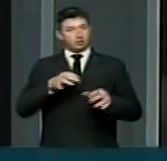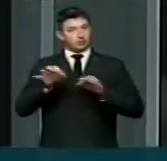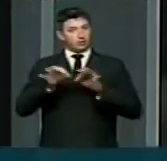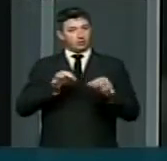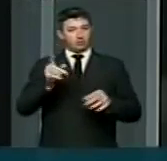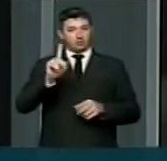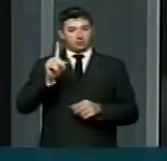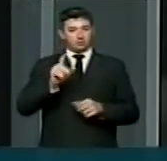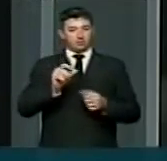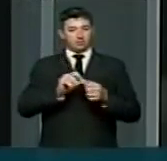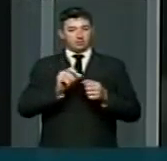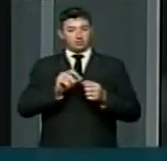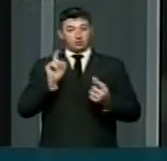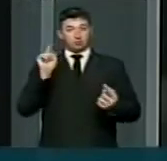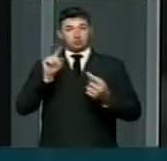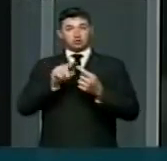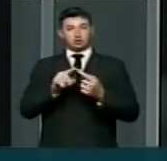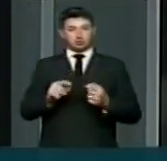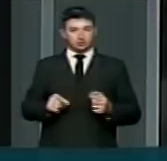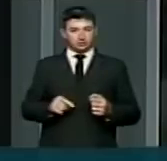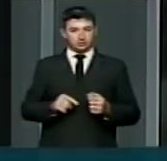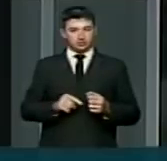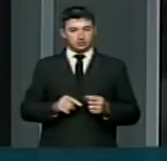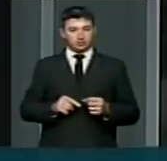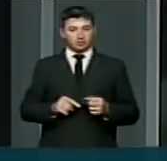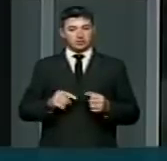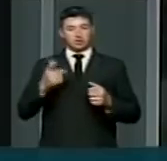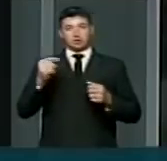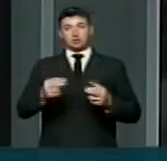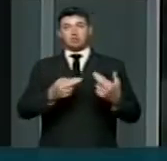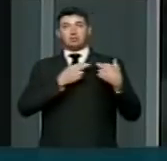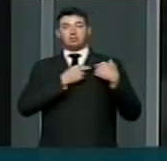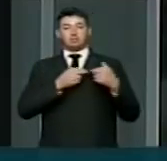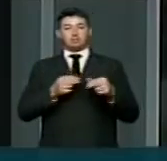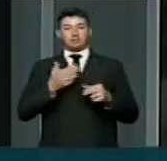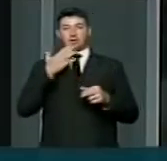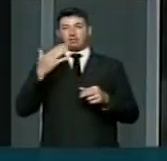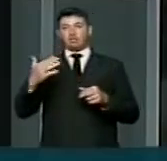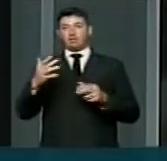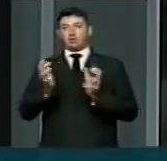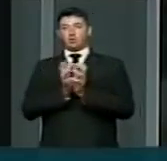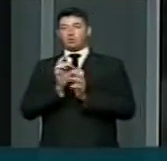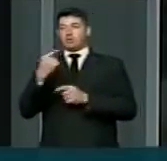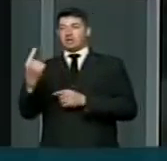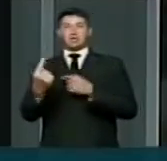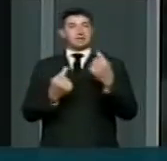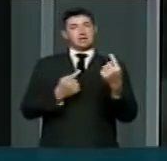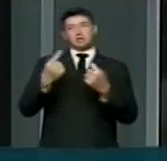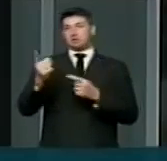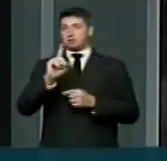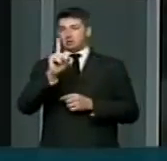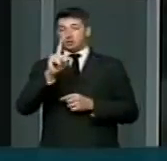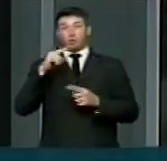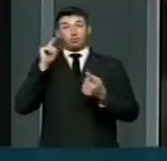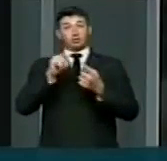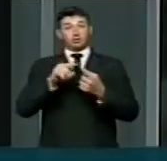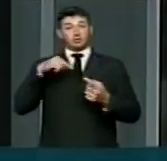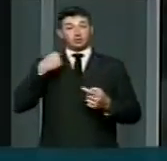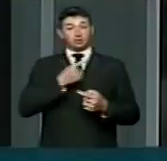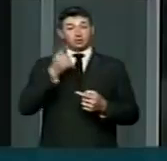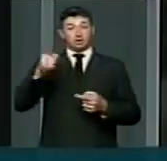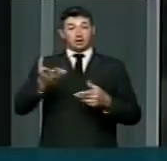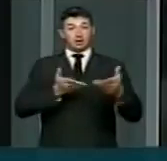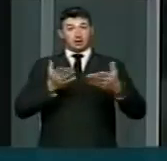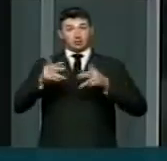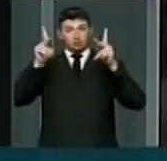prontos para cumprir missão e para poder ter candidatura, só para poder privilegiar a candidatura de quem quer que seja. A nossa missão é